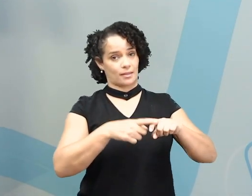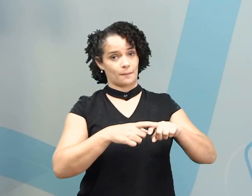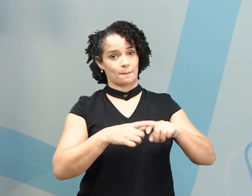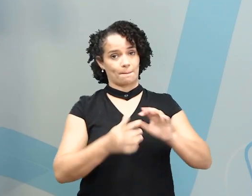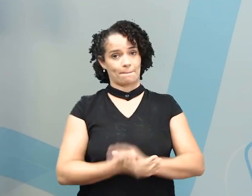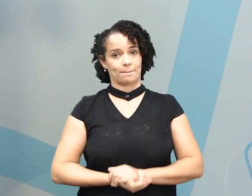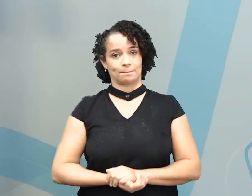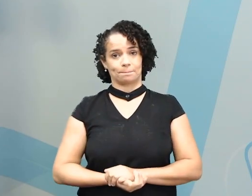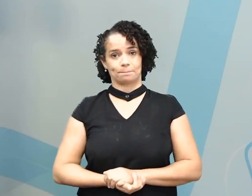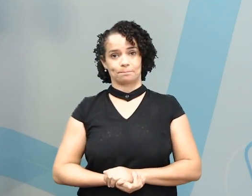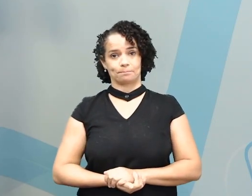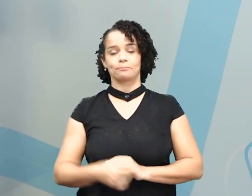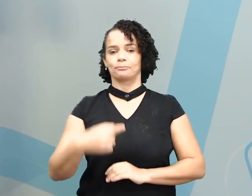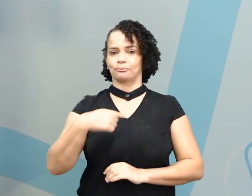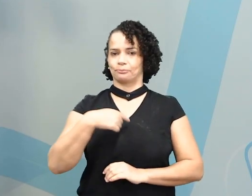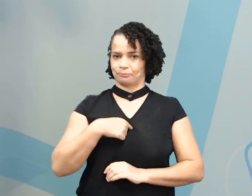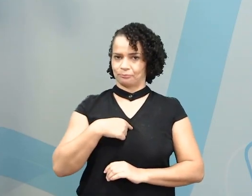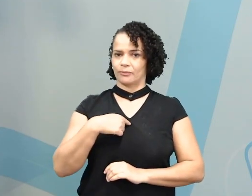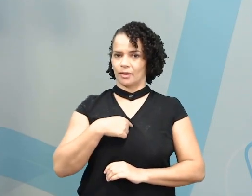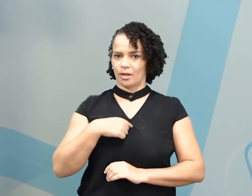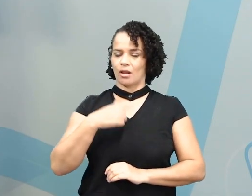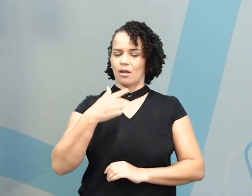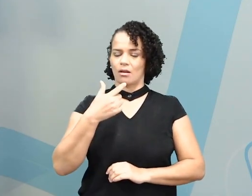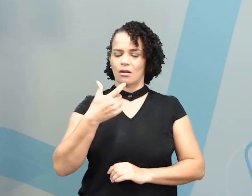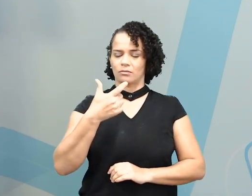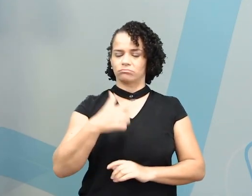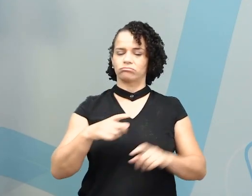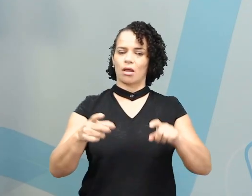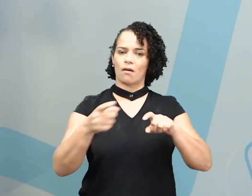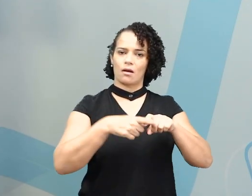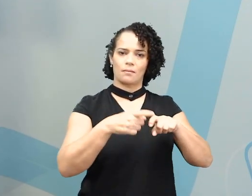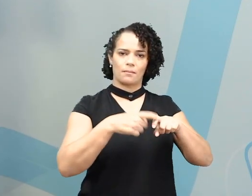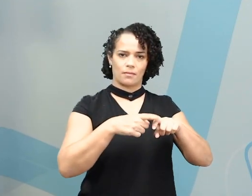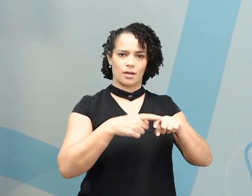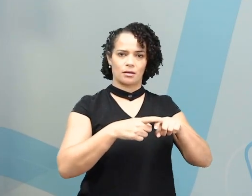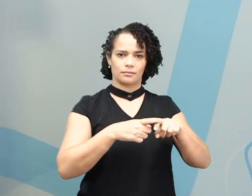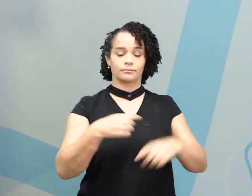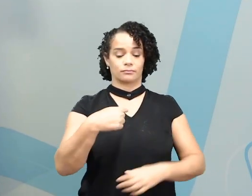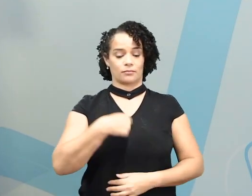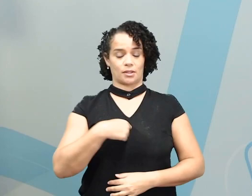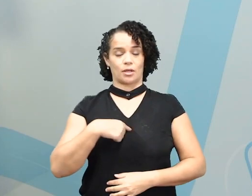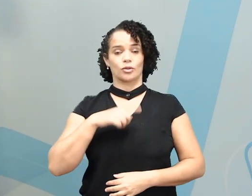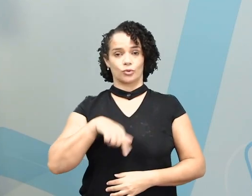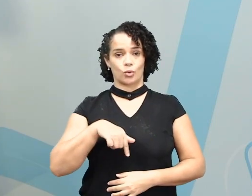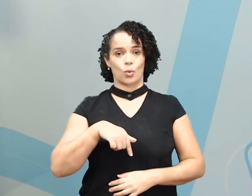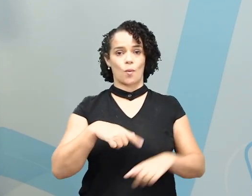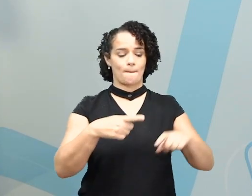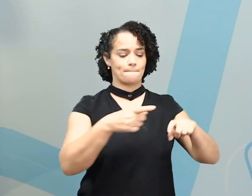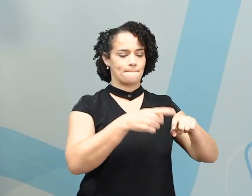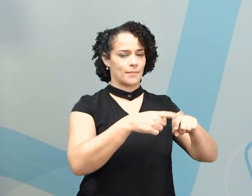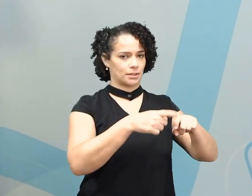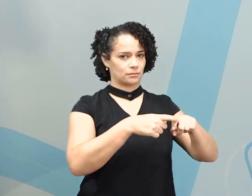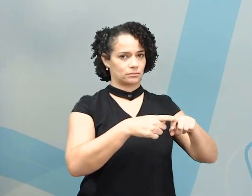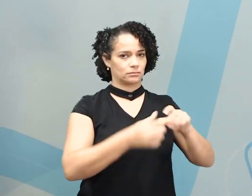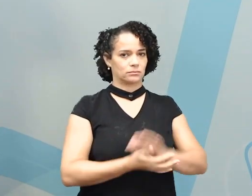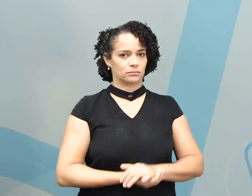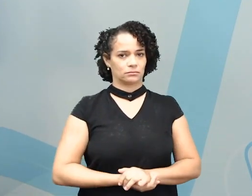am a doctor. Mais uma vez. I am a doctor.